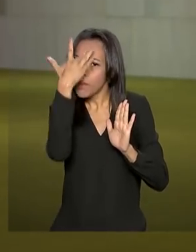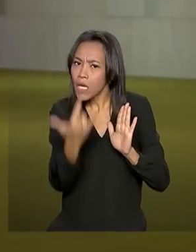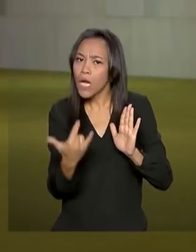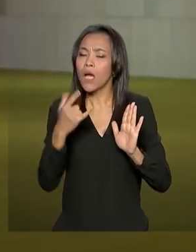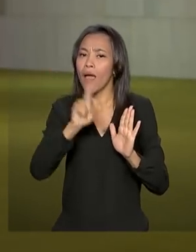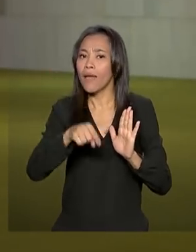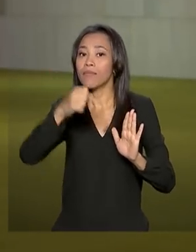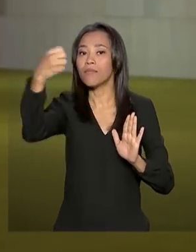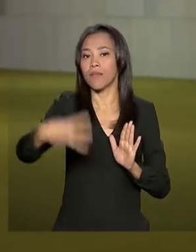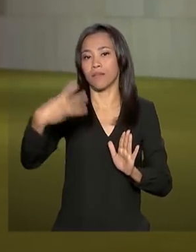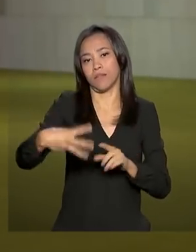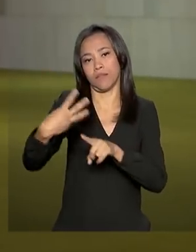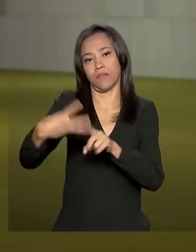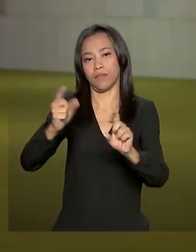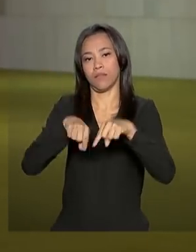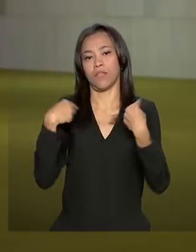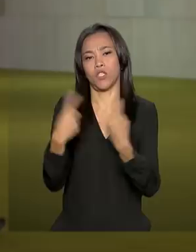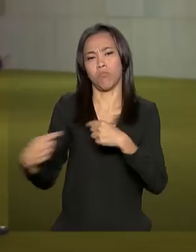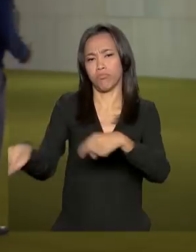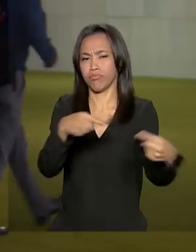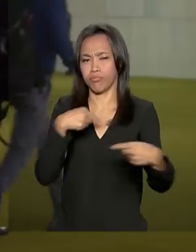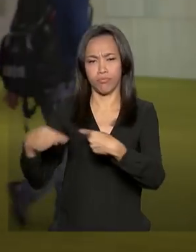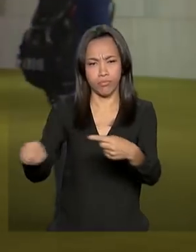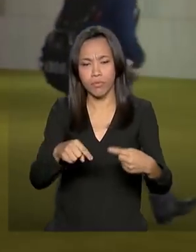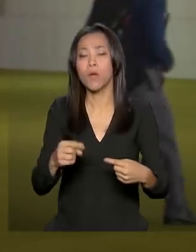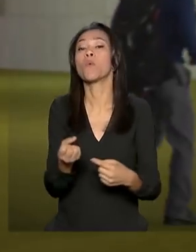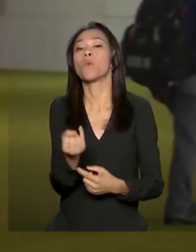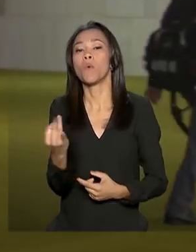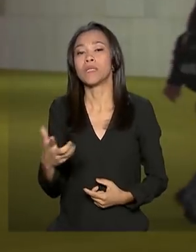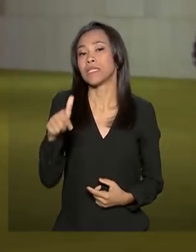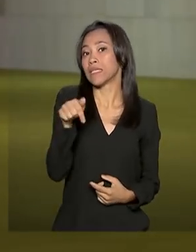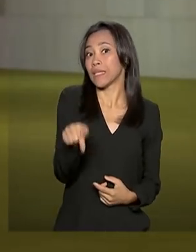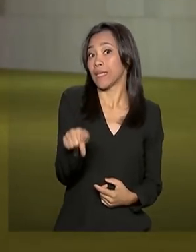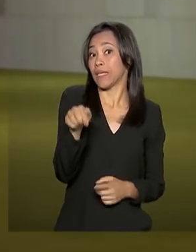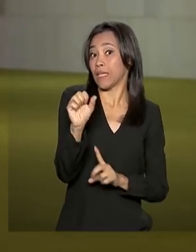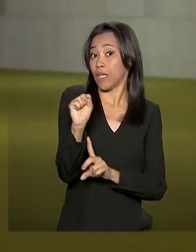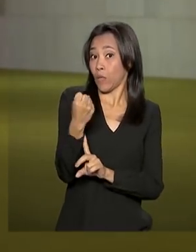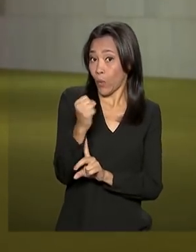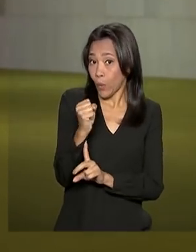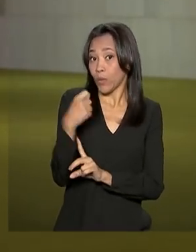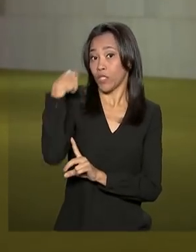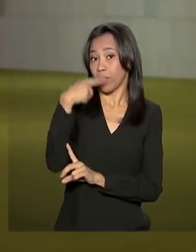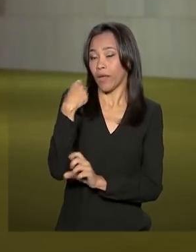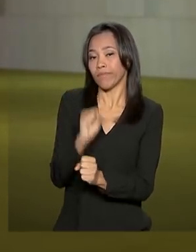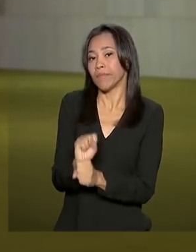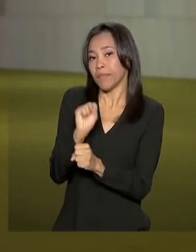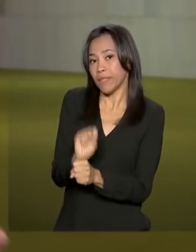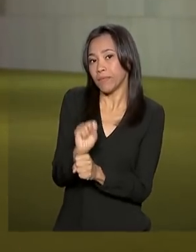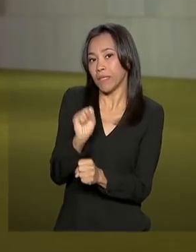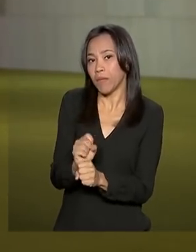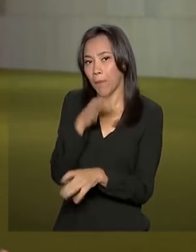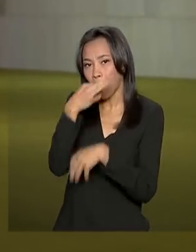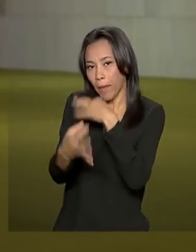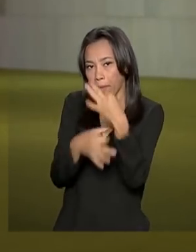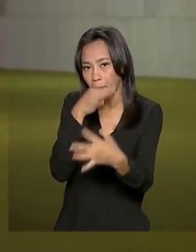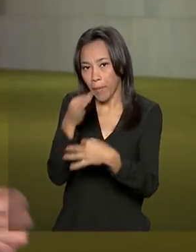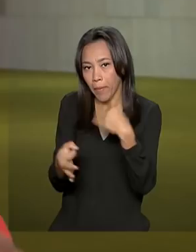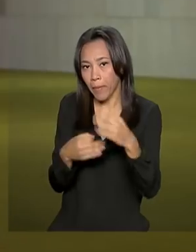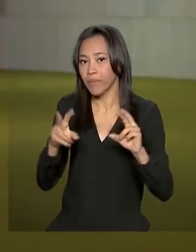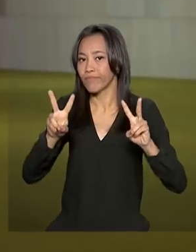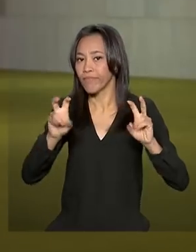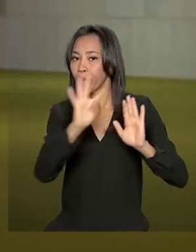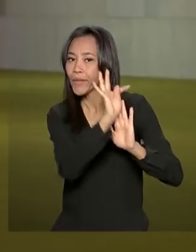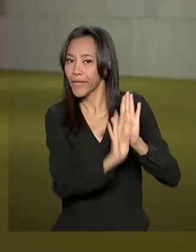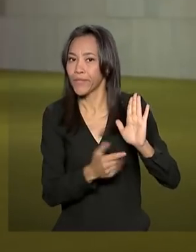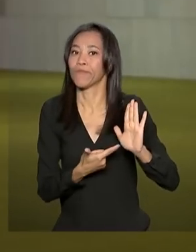a terceira sessão de debates, ainda tem ali 78 deputados na fila aguardando para se posicionar sobre o texto e isso indica que essa